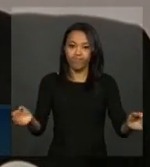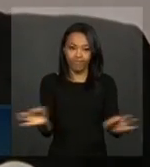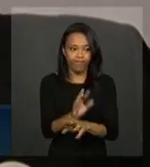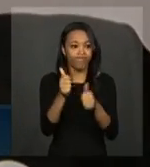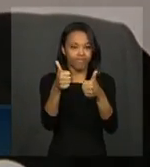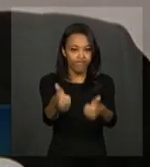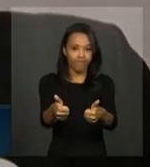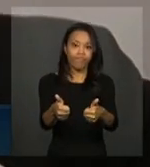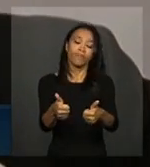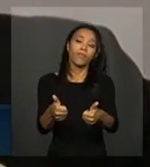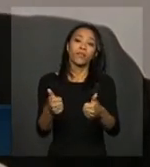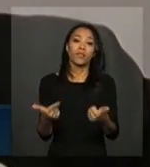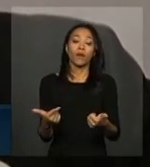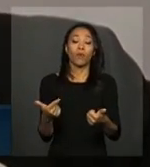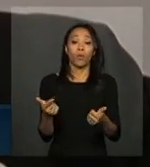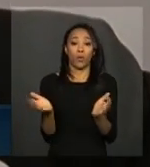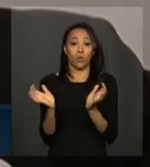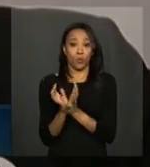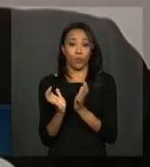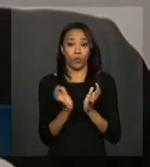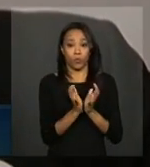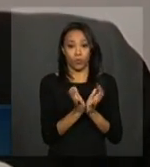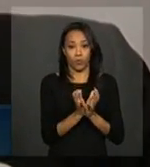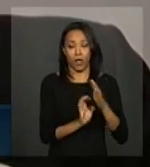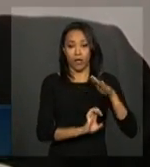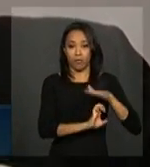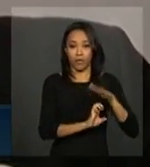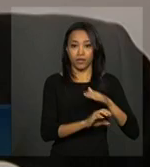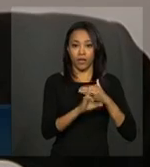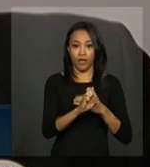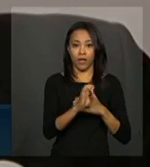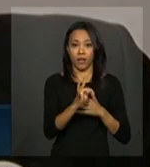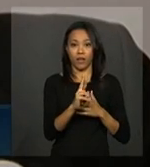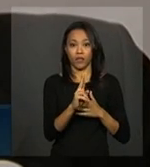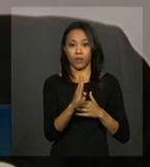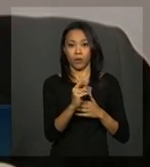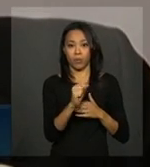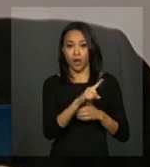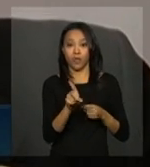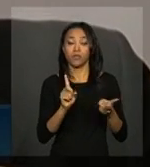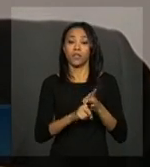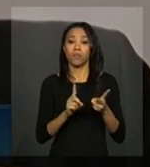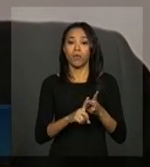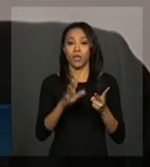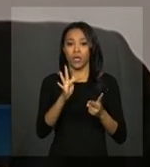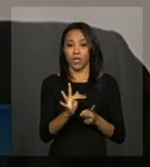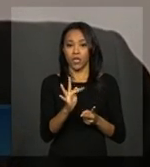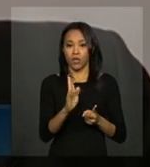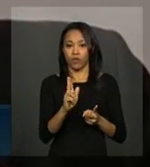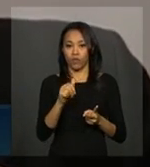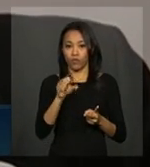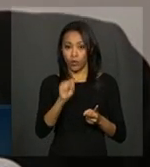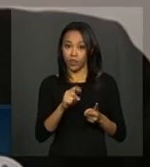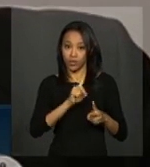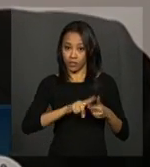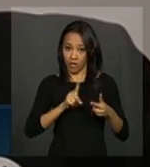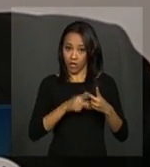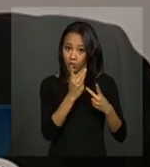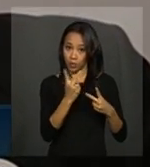vamos dizer, o sistema Eletrobras, através da Eletronorte e Furnas, tem essa voz de comando.